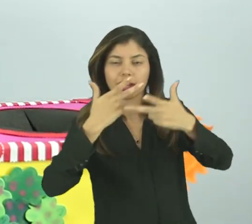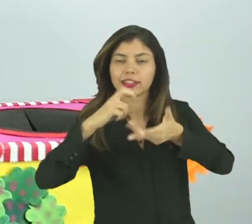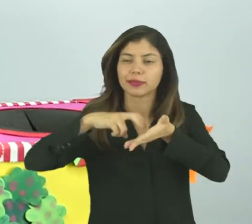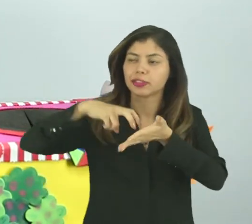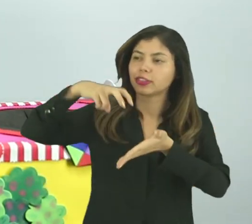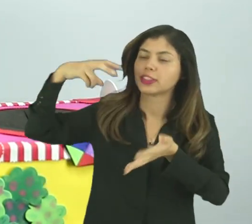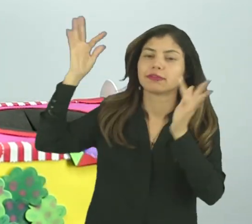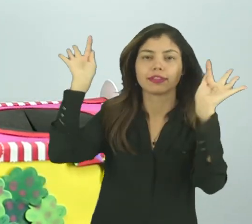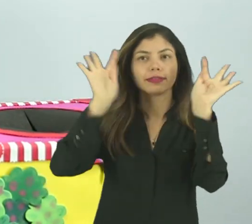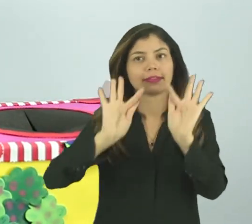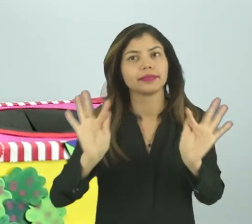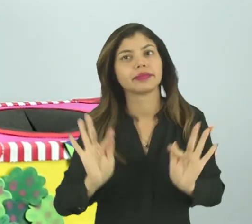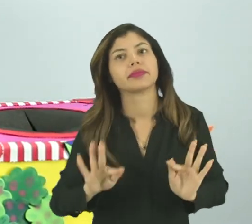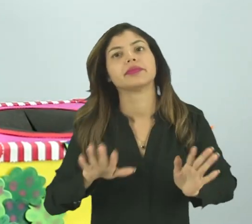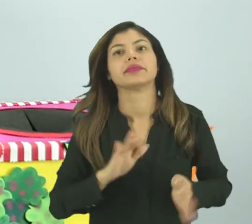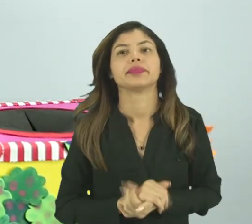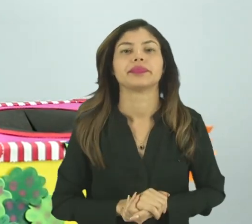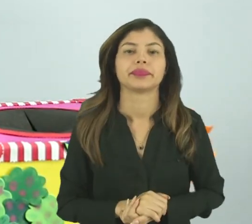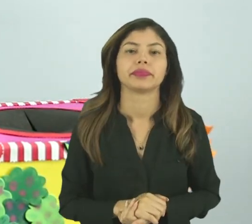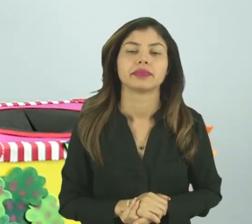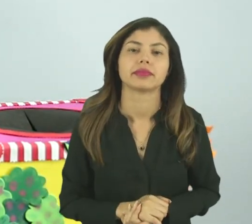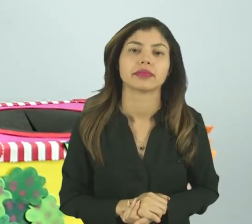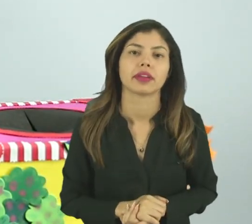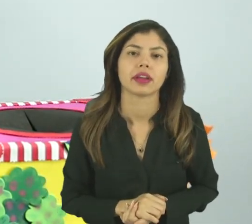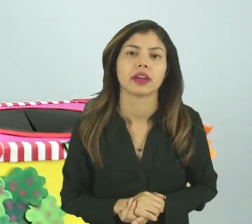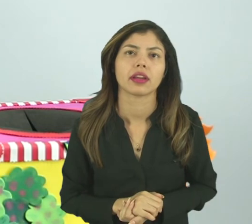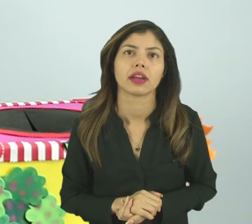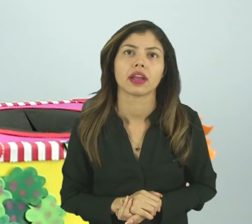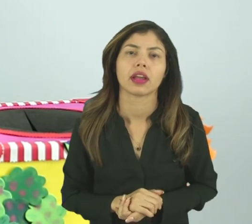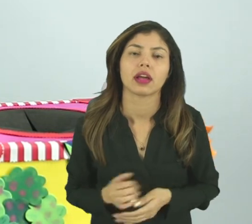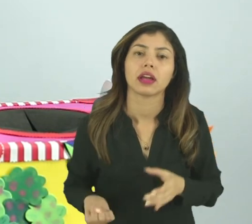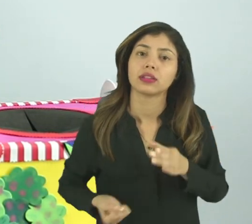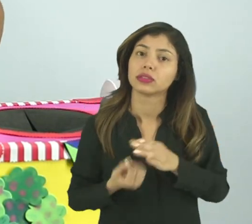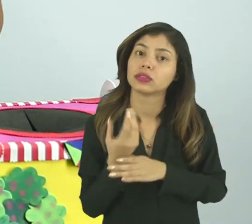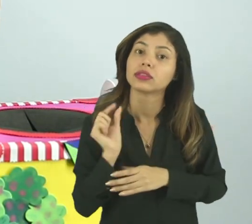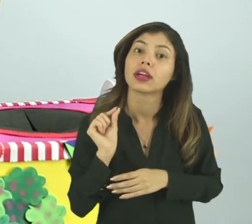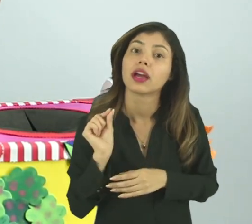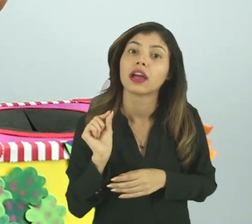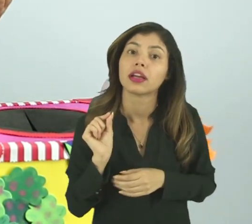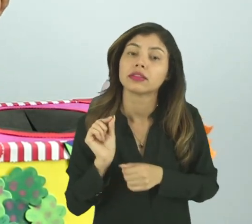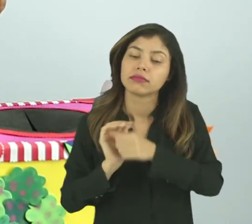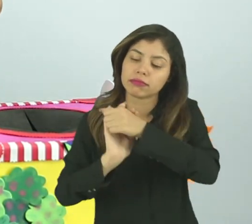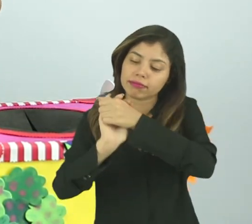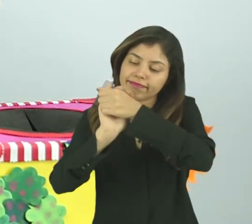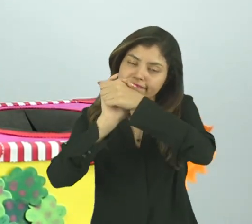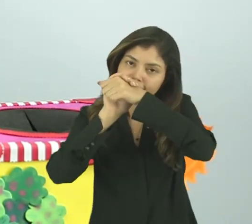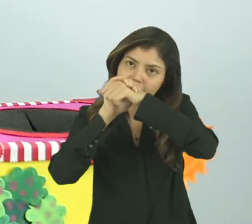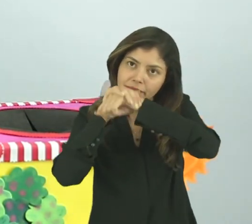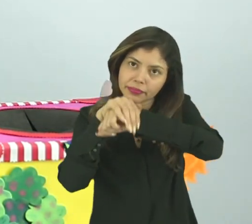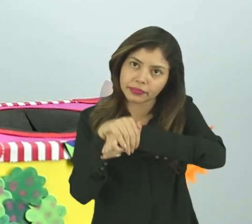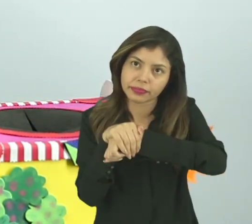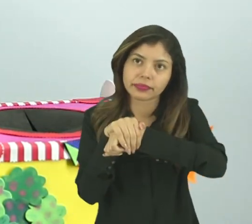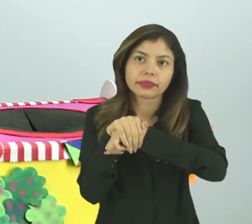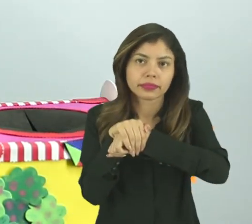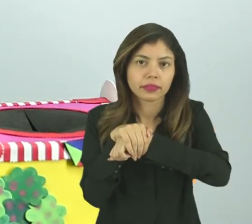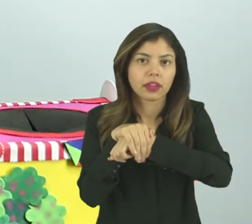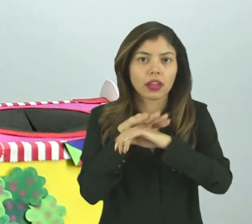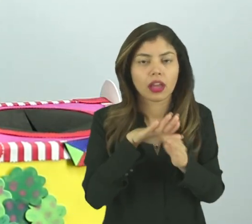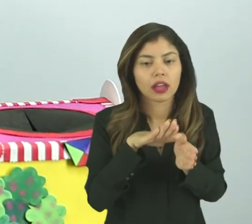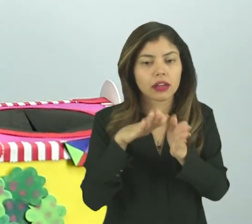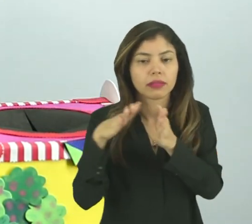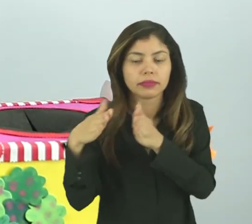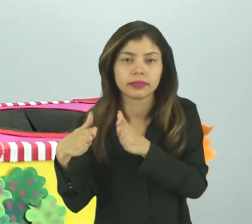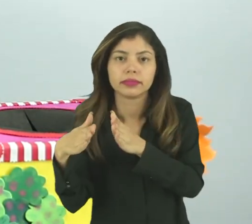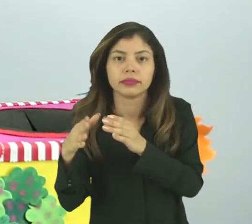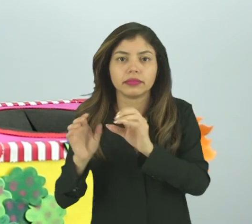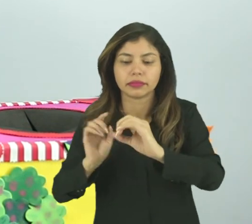Está alegre. E aí, de repente, surge o período da noite, porque é a parte em que a Terra